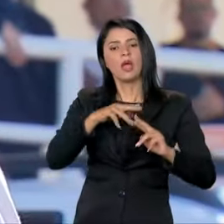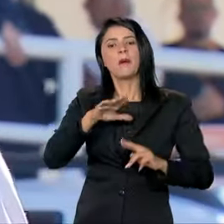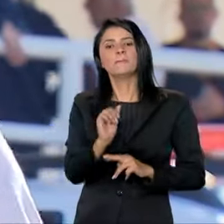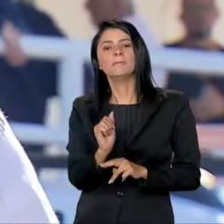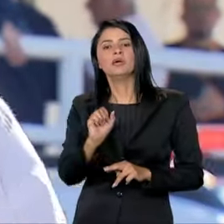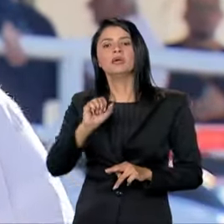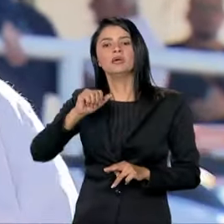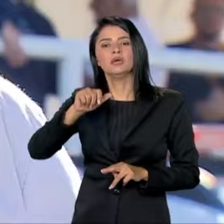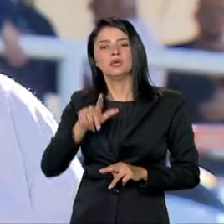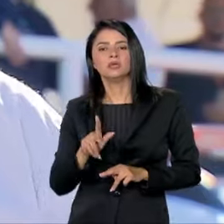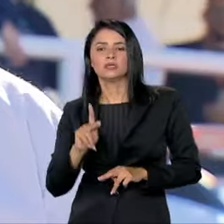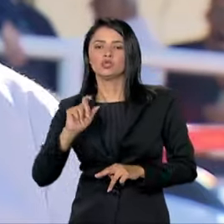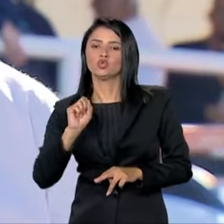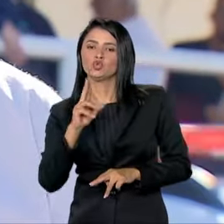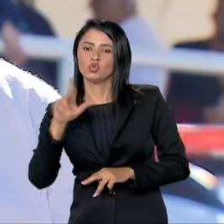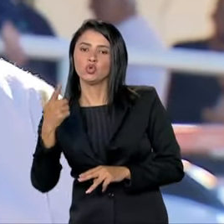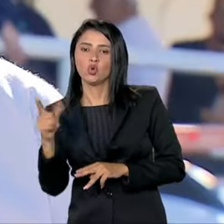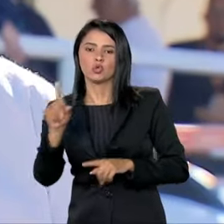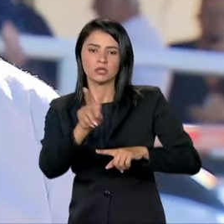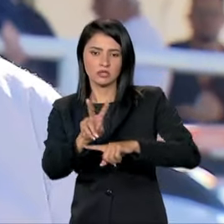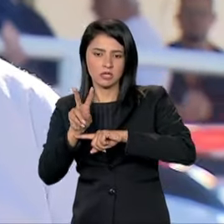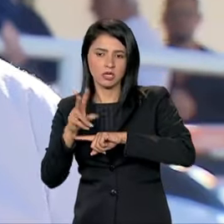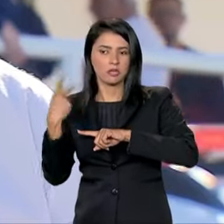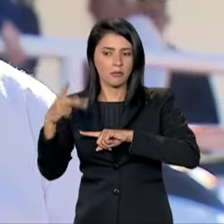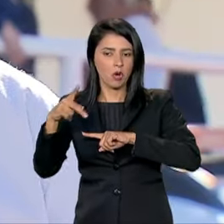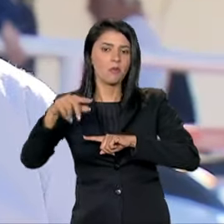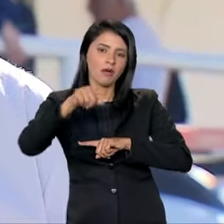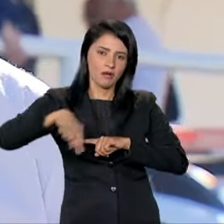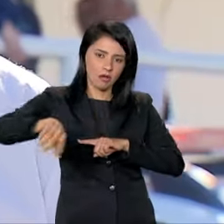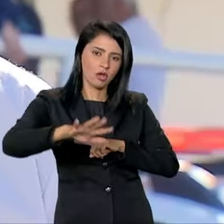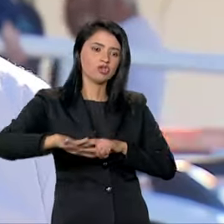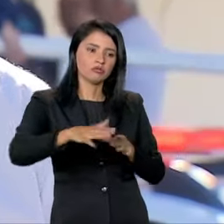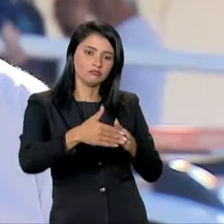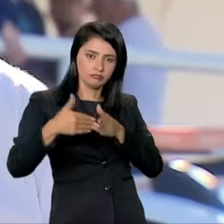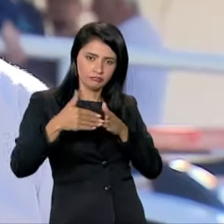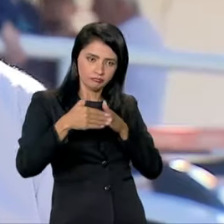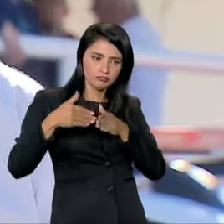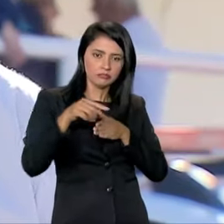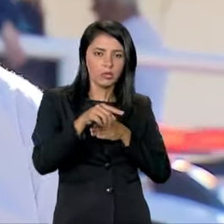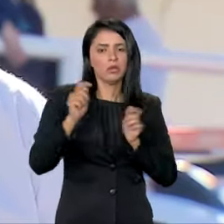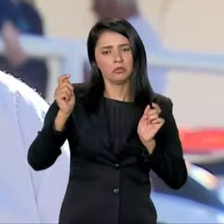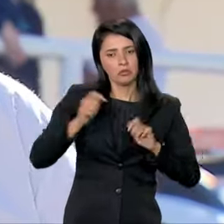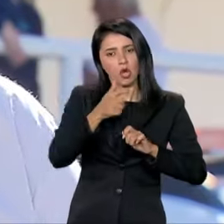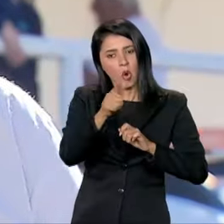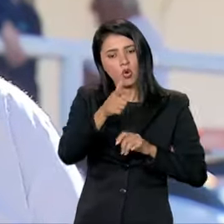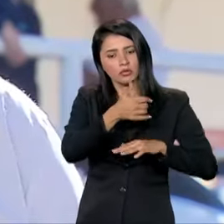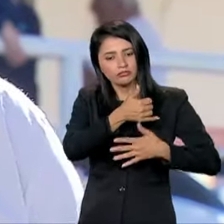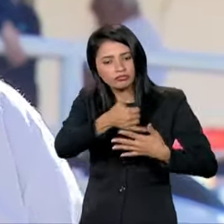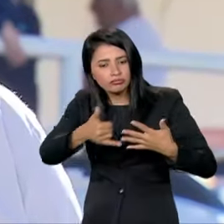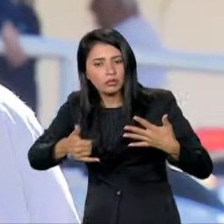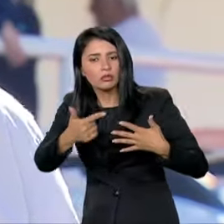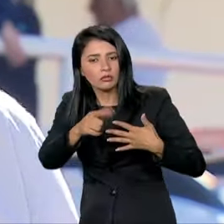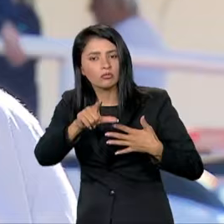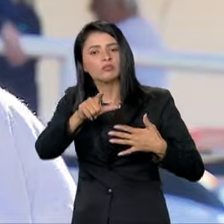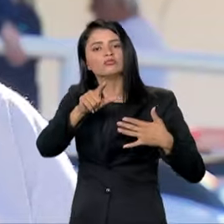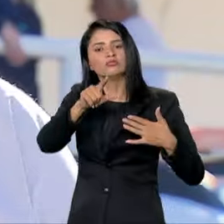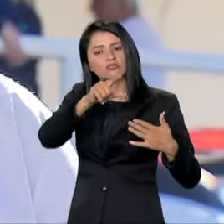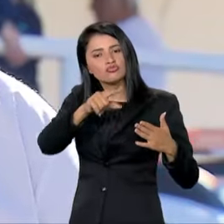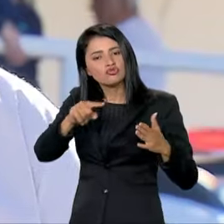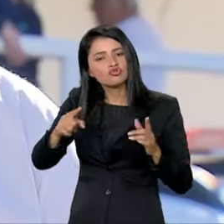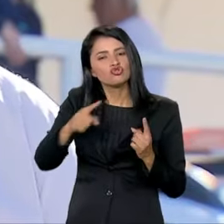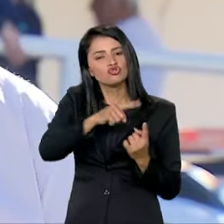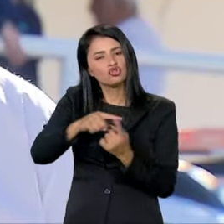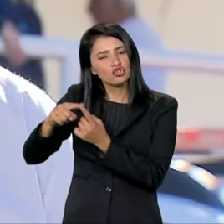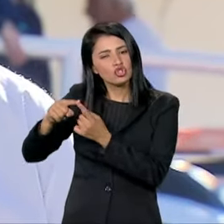crédito, que era uma demanda da região, também poderão operar essas novas linhas de financiamento. E esse tema que o